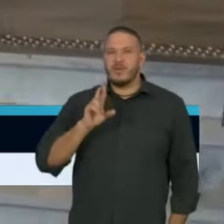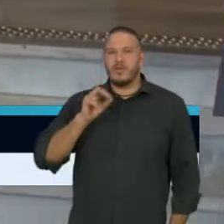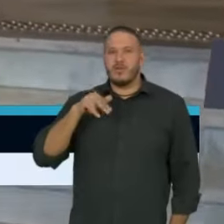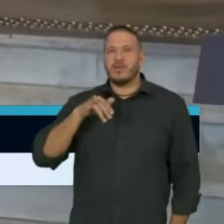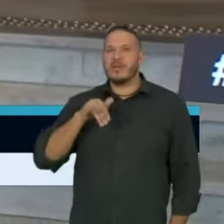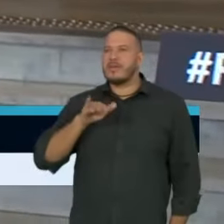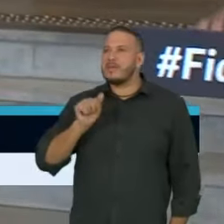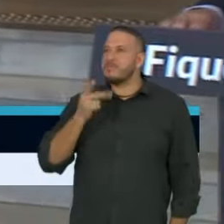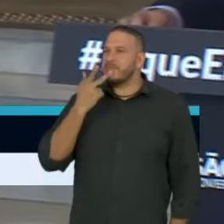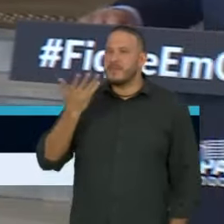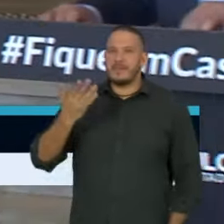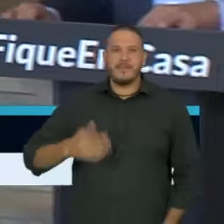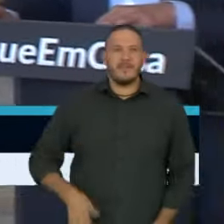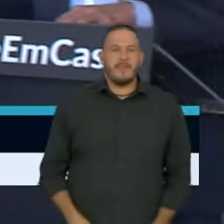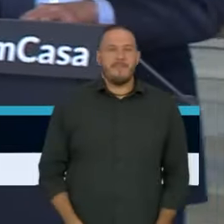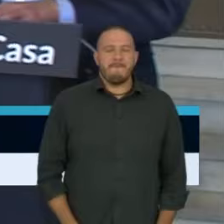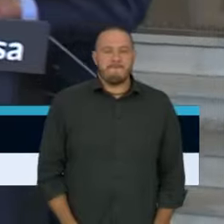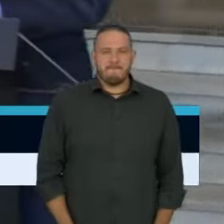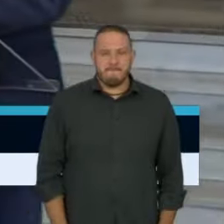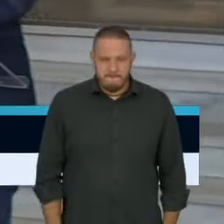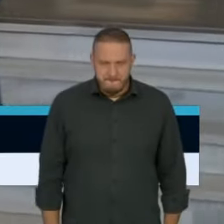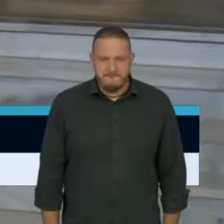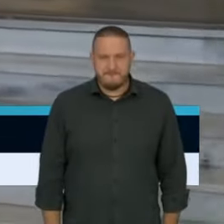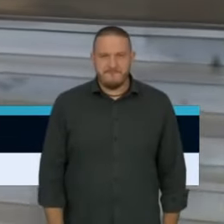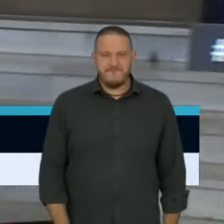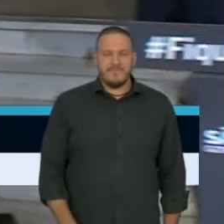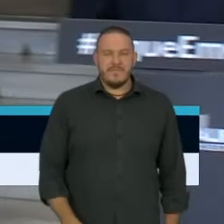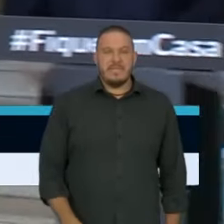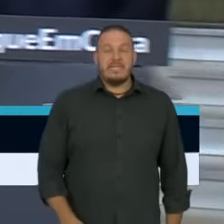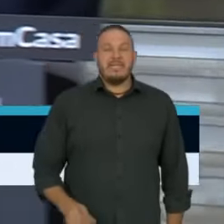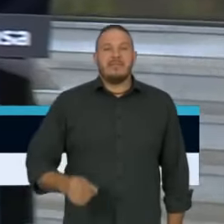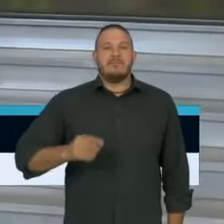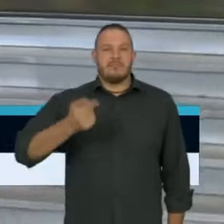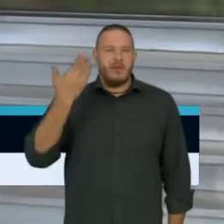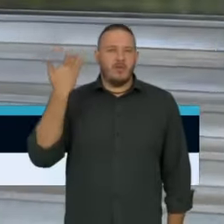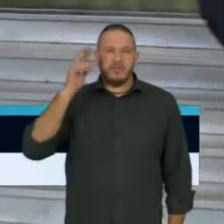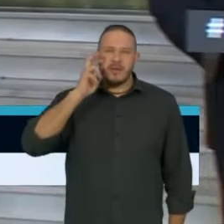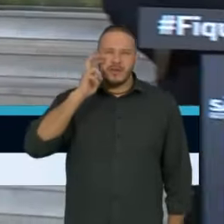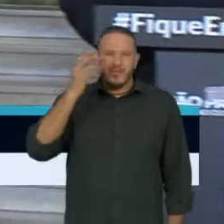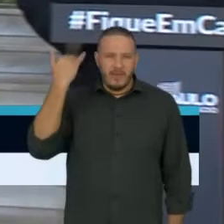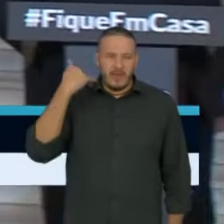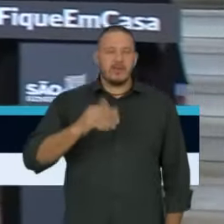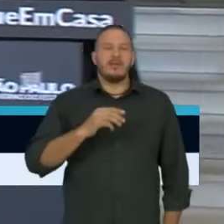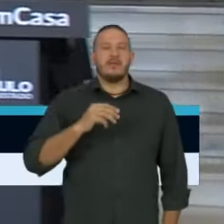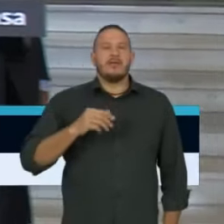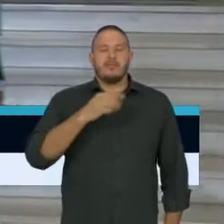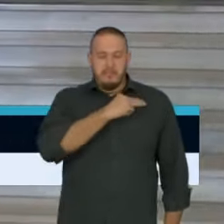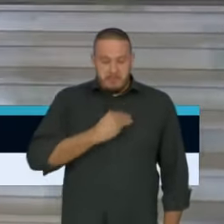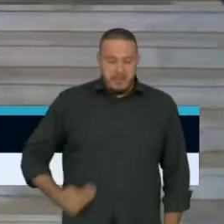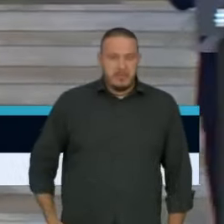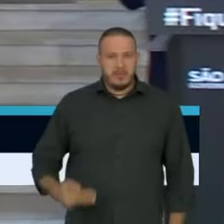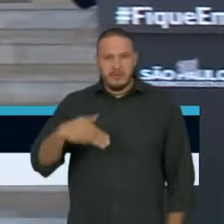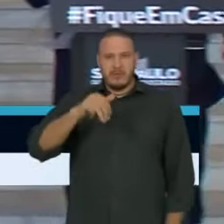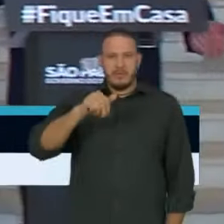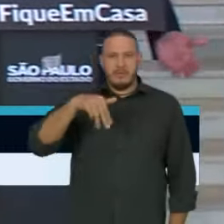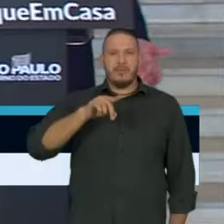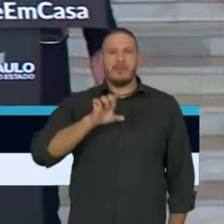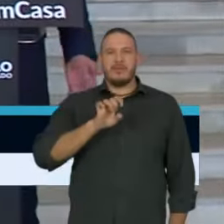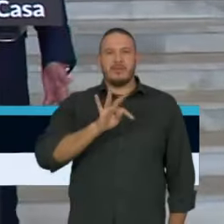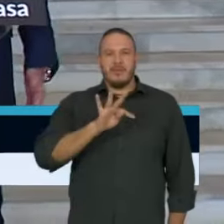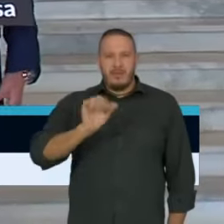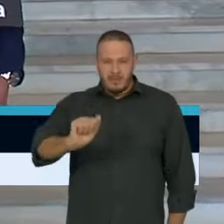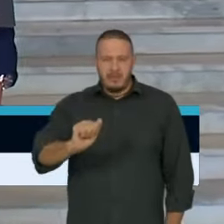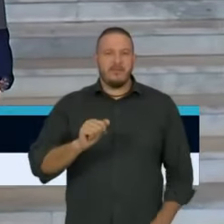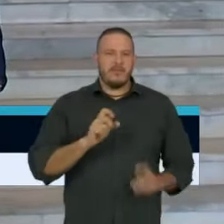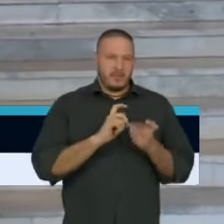Na última quinta-feira, o ministro Mandetta fez uma reunião com quatro especialistas e eu fui um